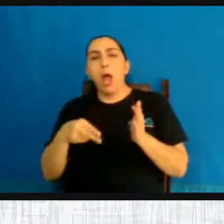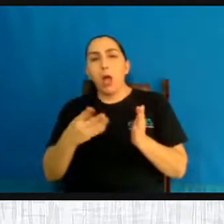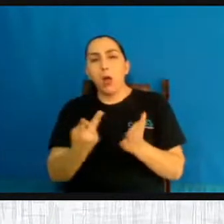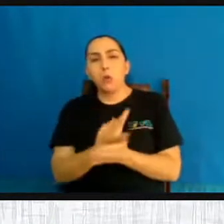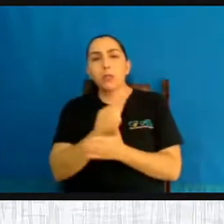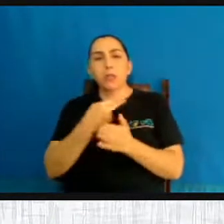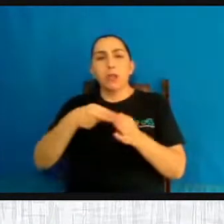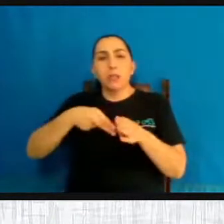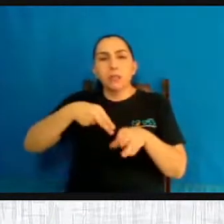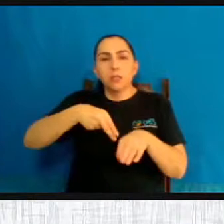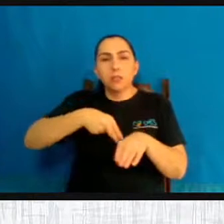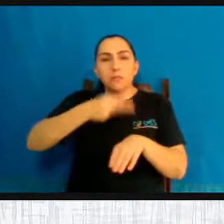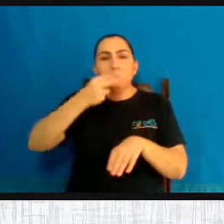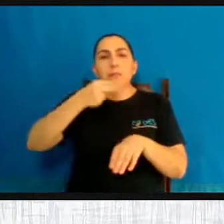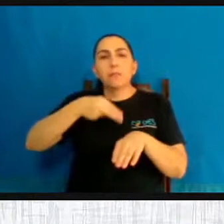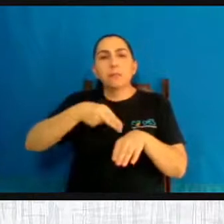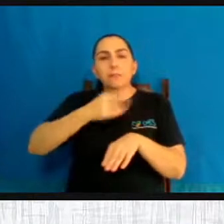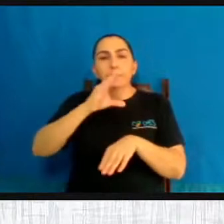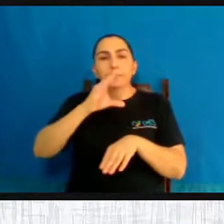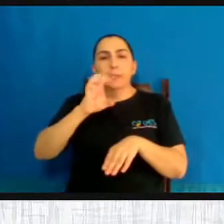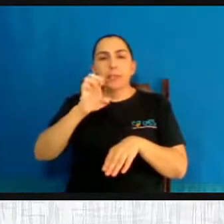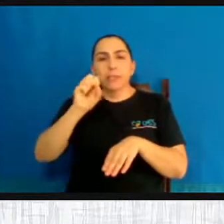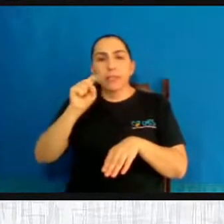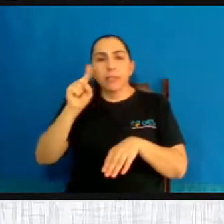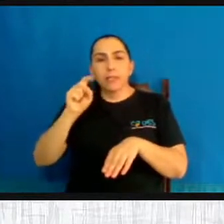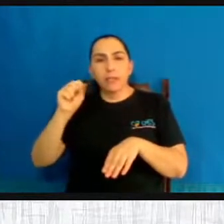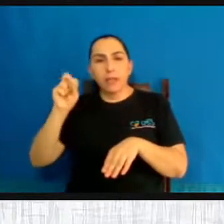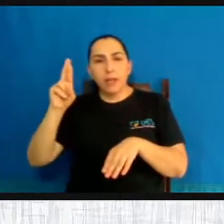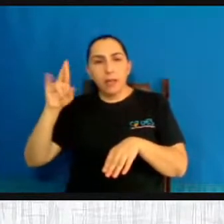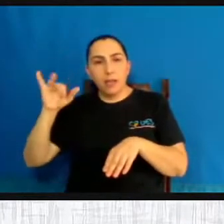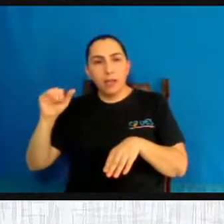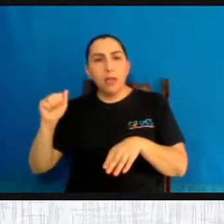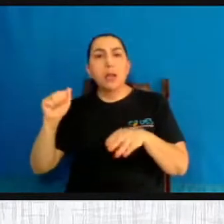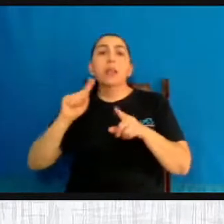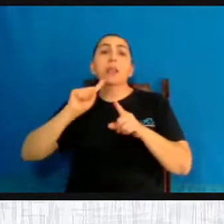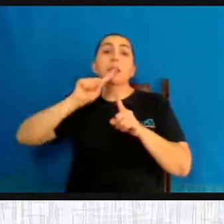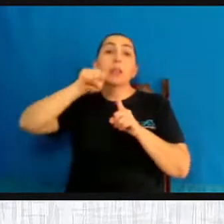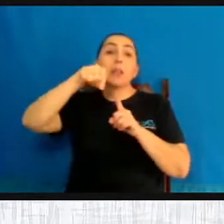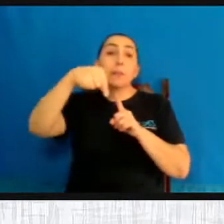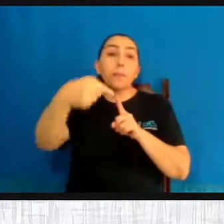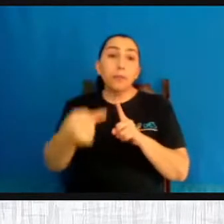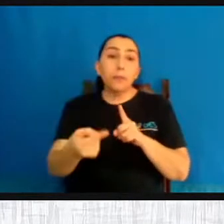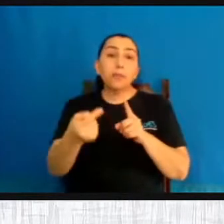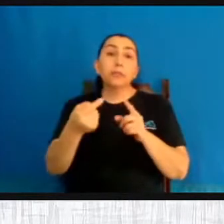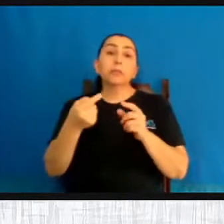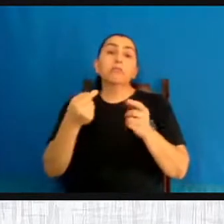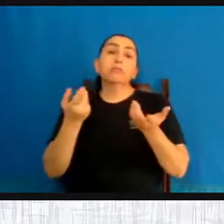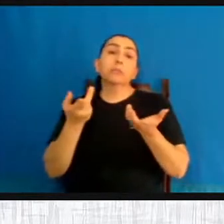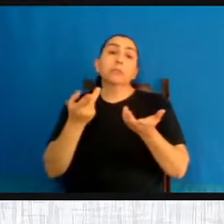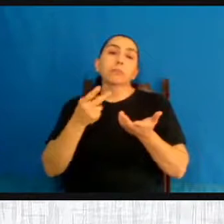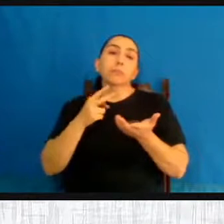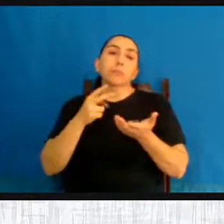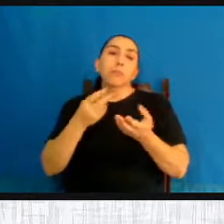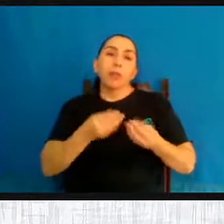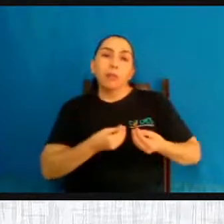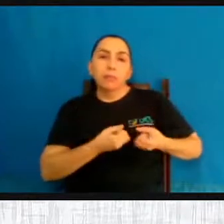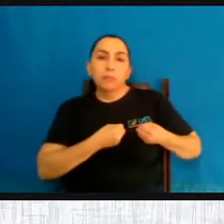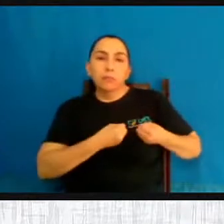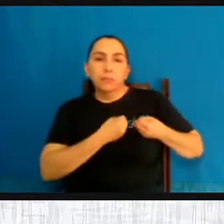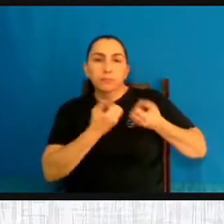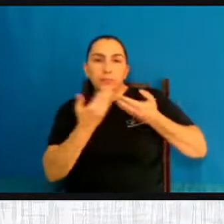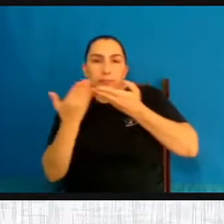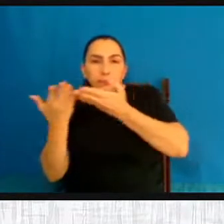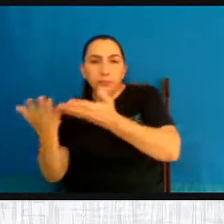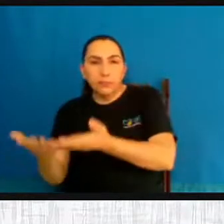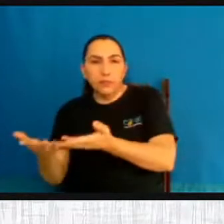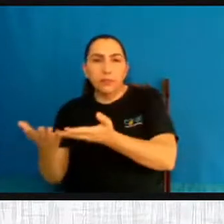o bebezinho poderia ir para uma UTI neonatal e ser adotado, proporcionando uma grande alegria para um casal e ajudando a saúde